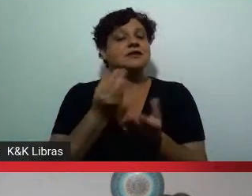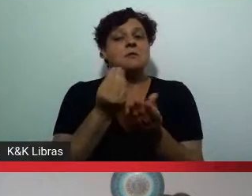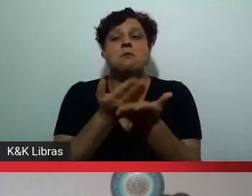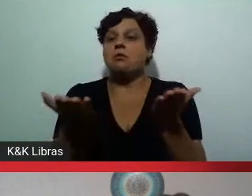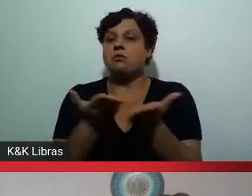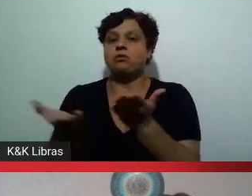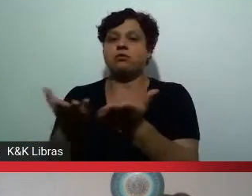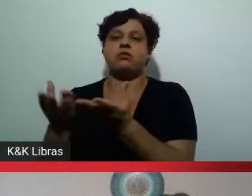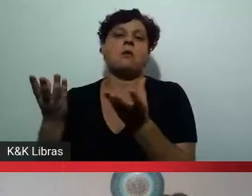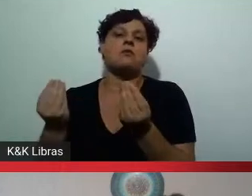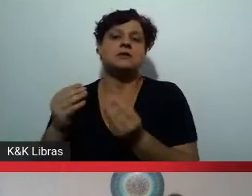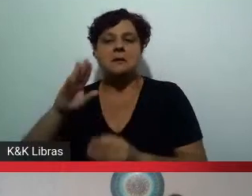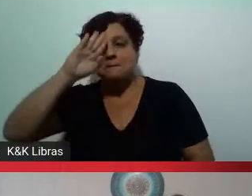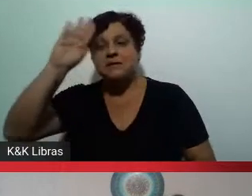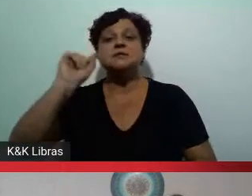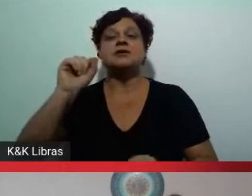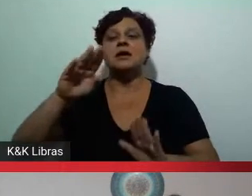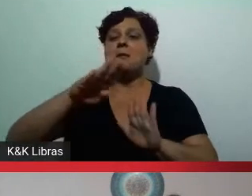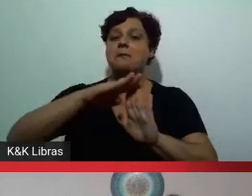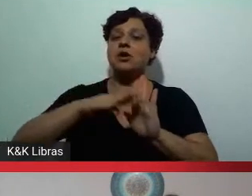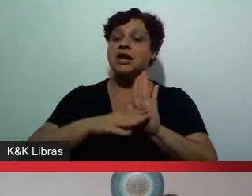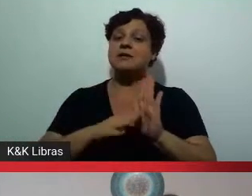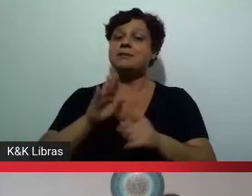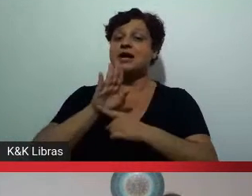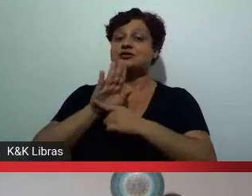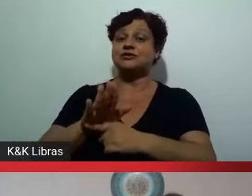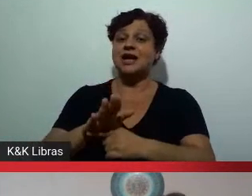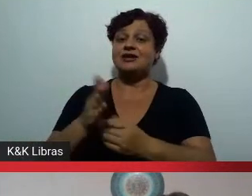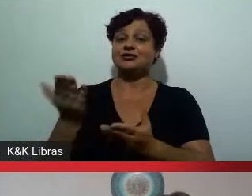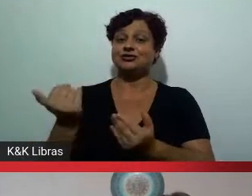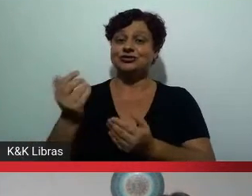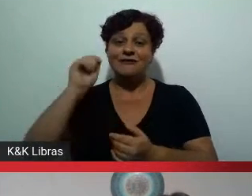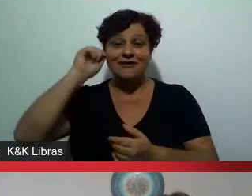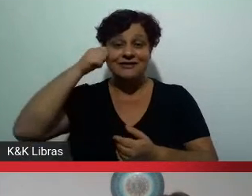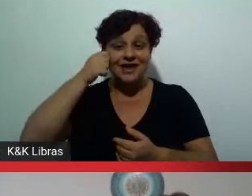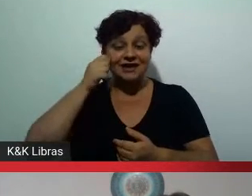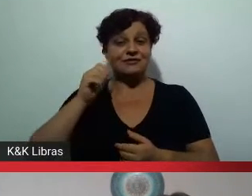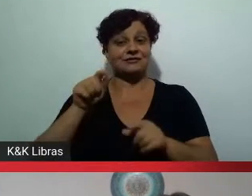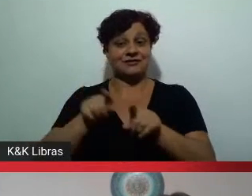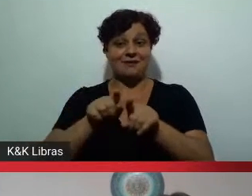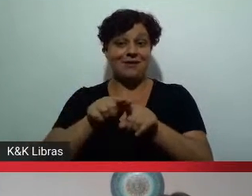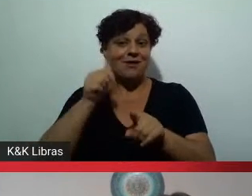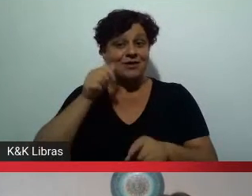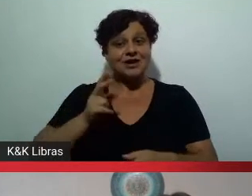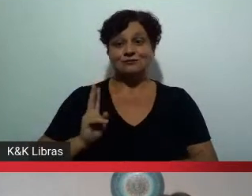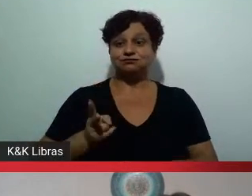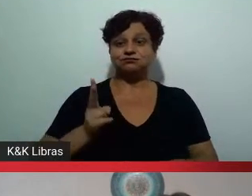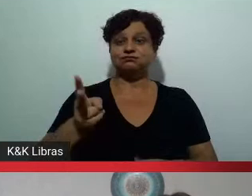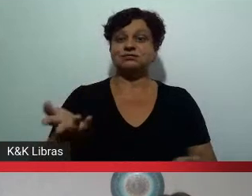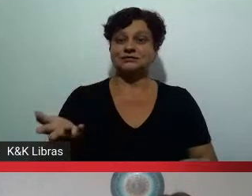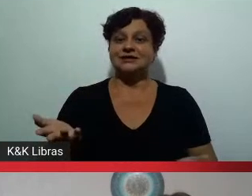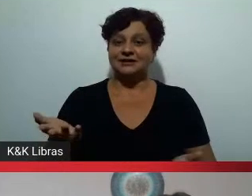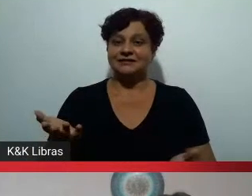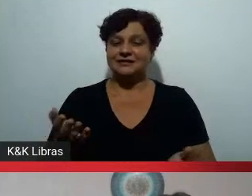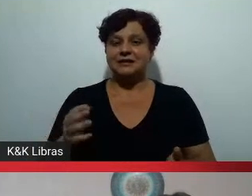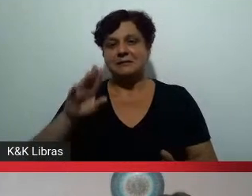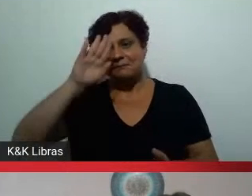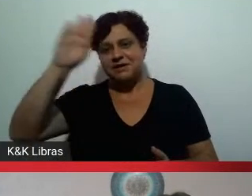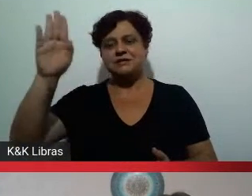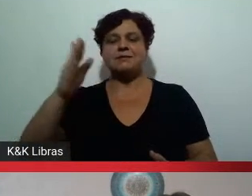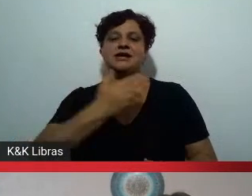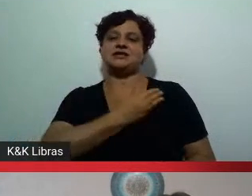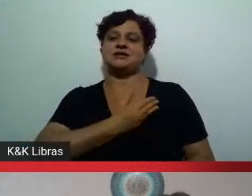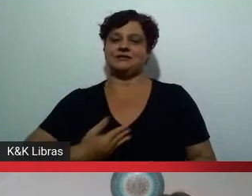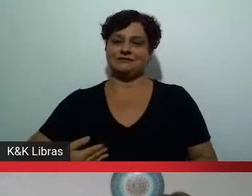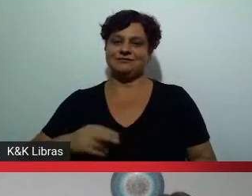exatamente nos programas de permanência, ou seja, a universidade pública, a universidade privada também, mas aqui eu vou falar